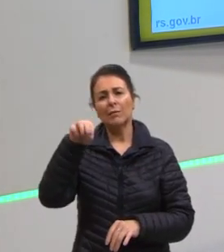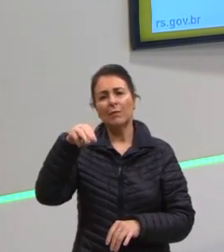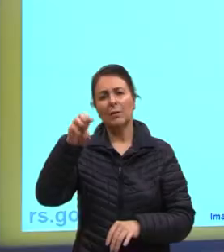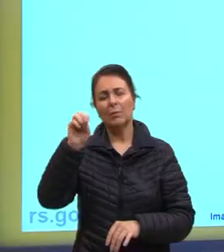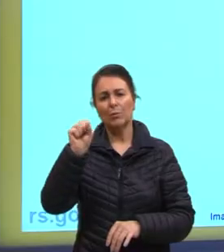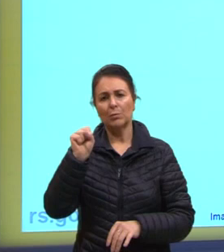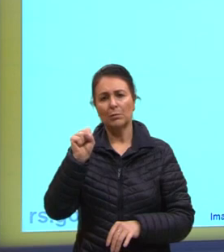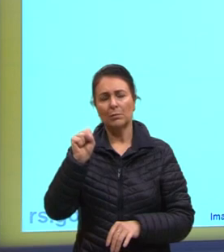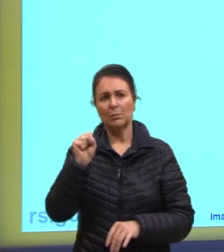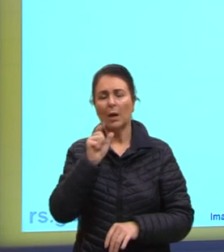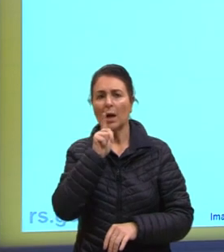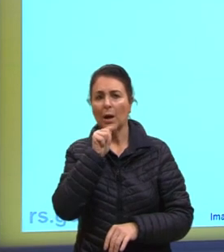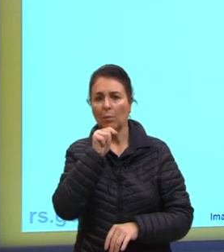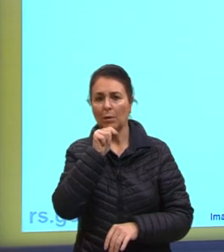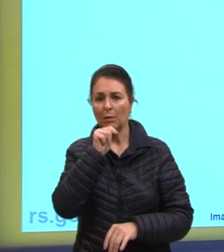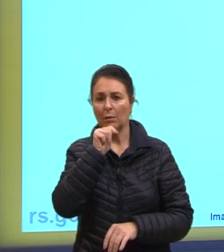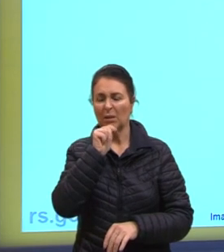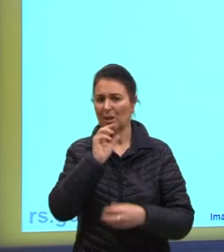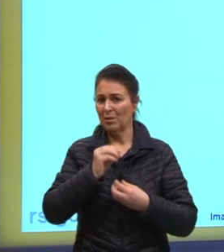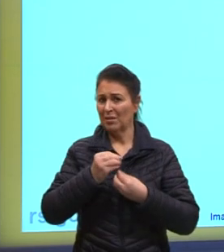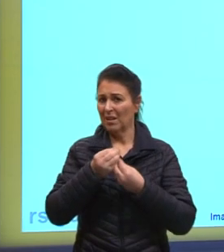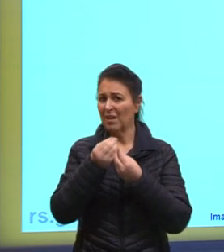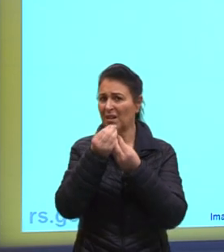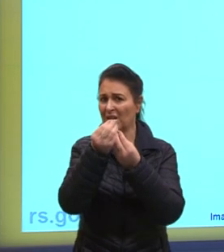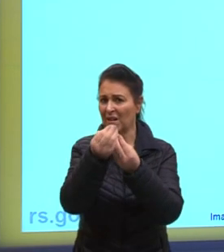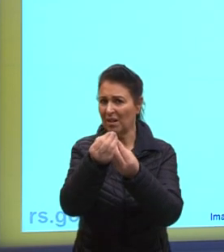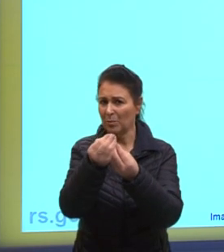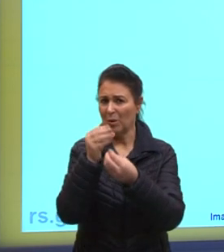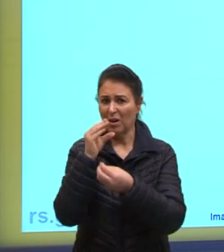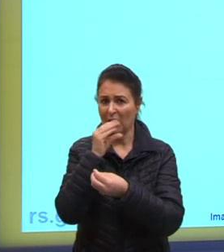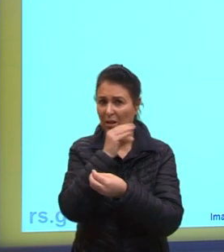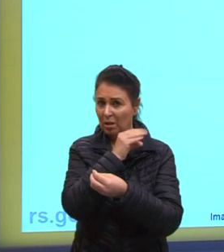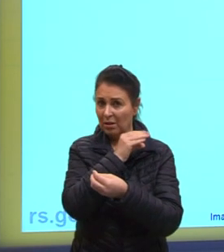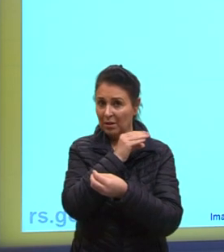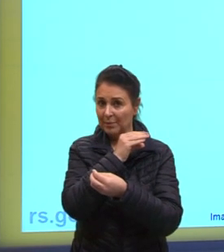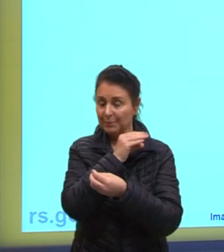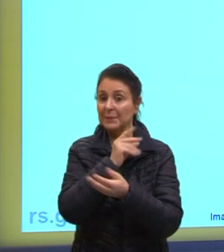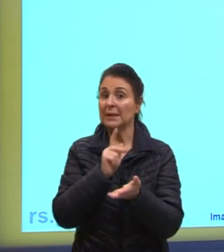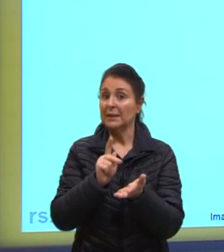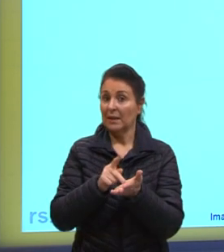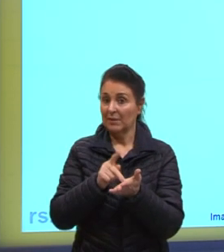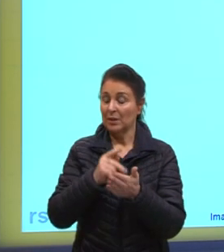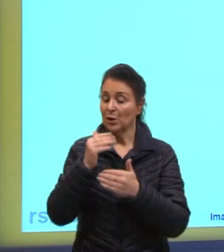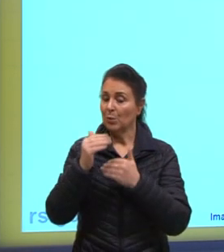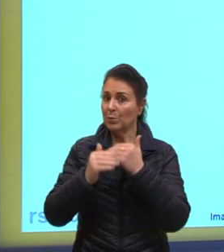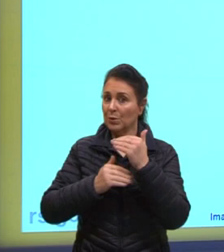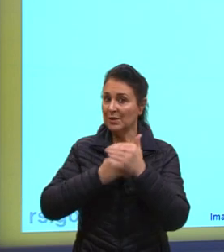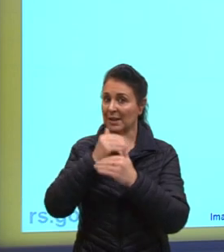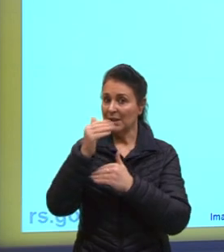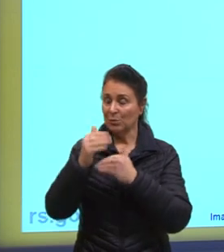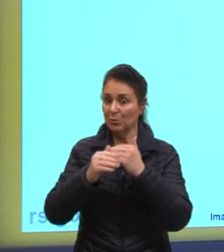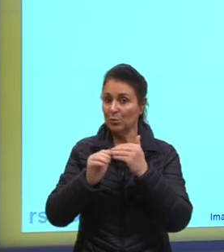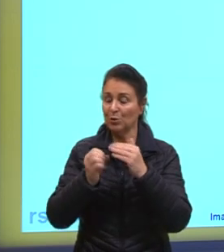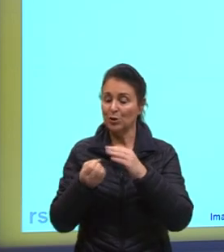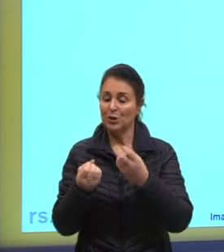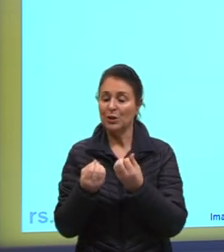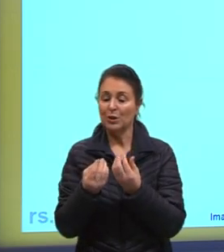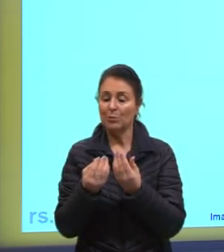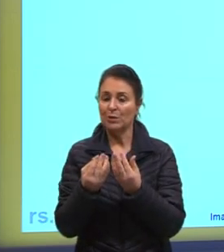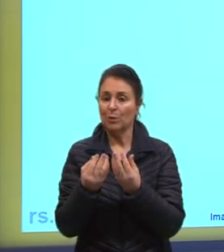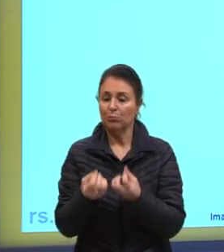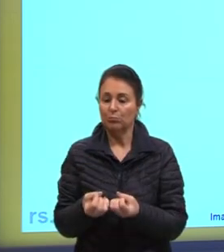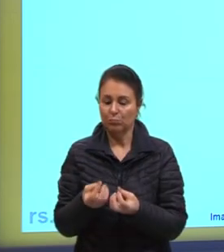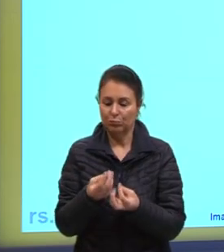fornecemos calor a ela. Na realidade, porém, o processo de ebulição, mais